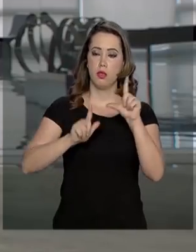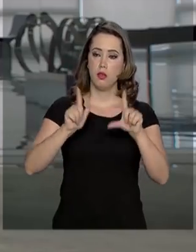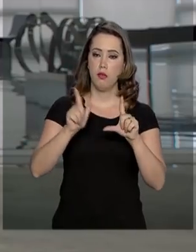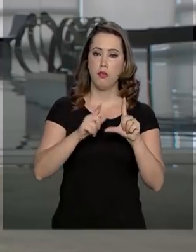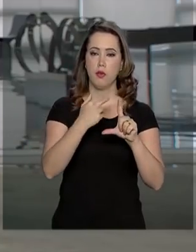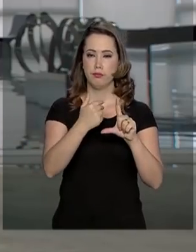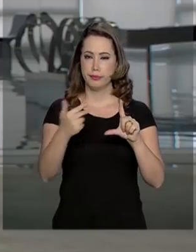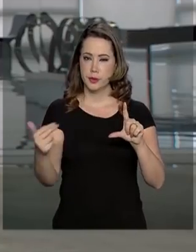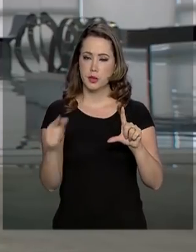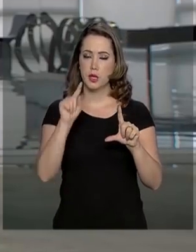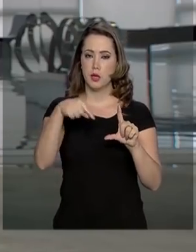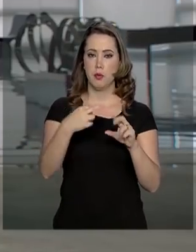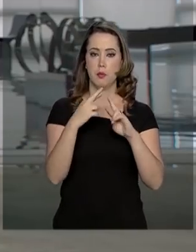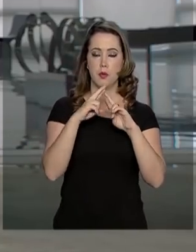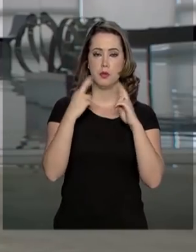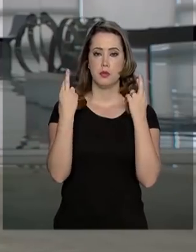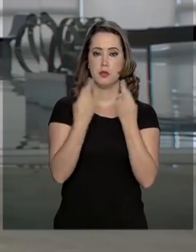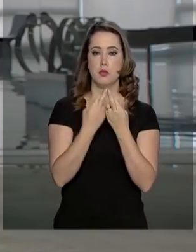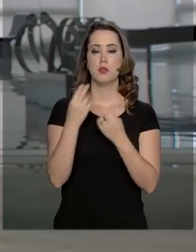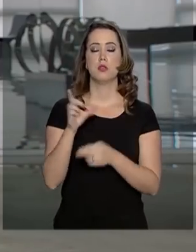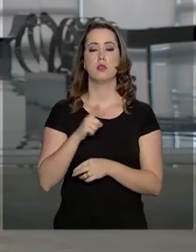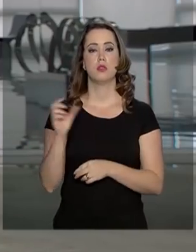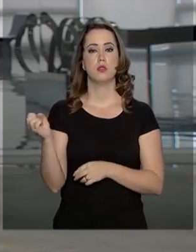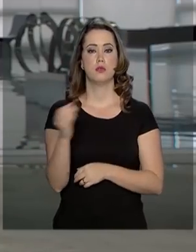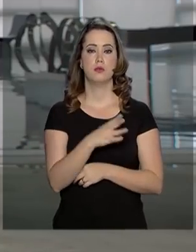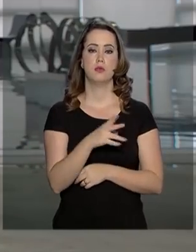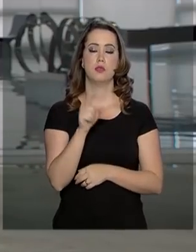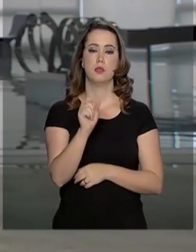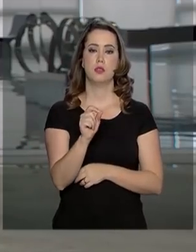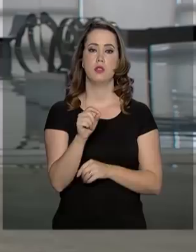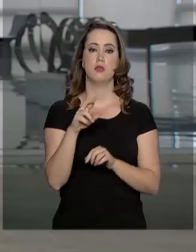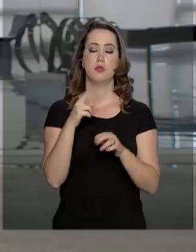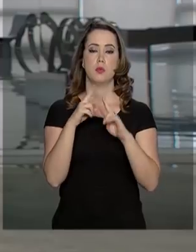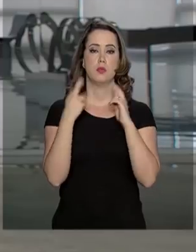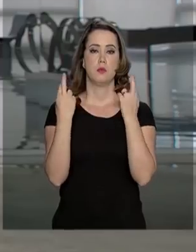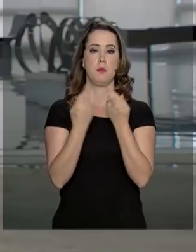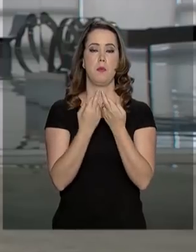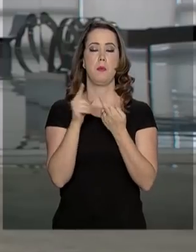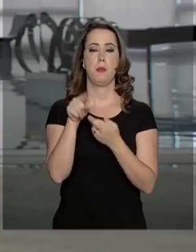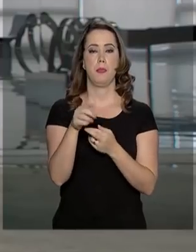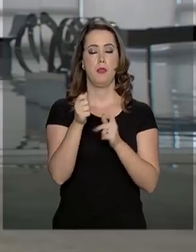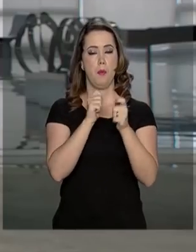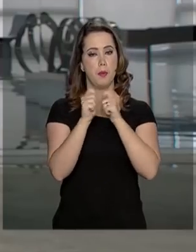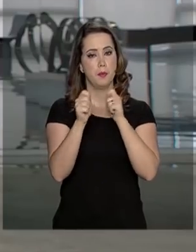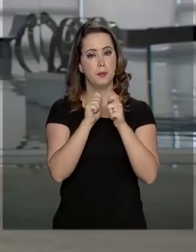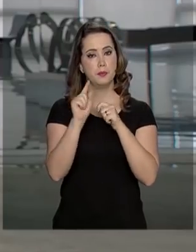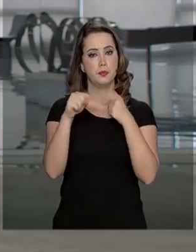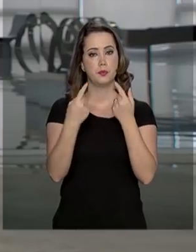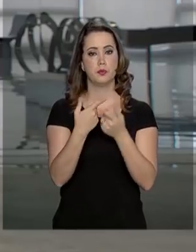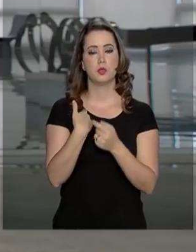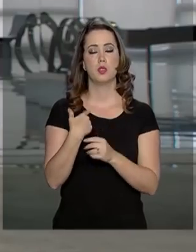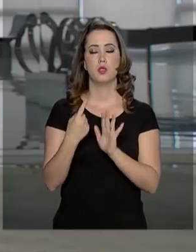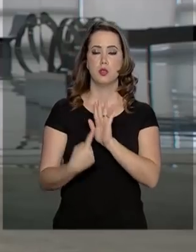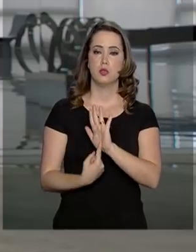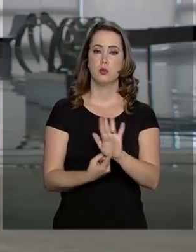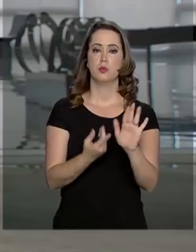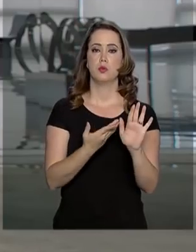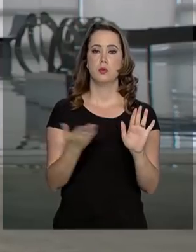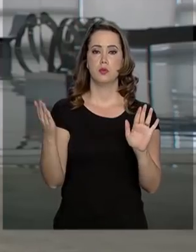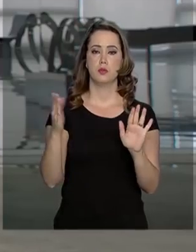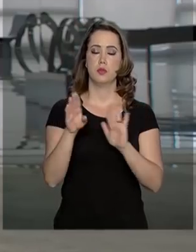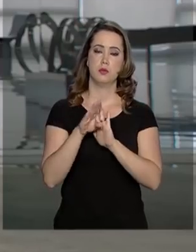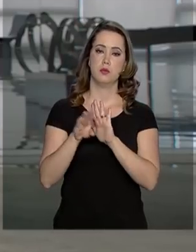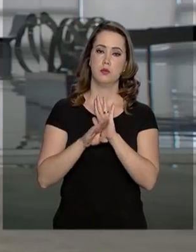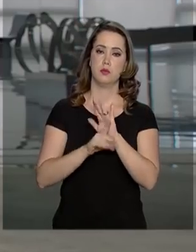reunião. Assim que nós tivermos novidades, então, sobre essa reunião, após essa declaração à imprensa, a gente atualiza aqui na